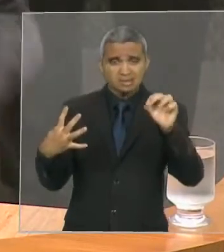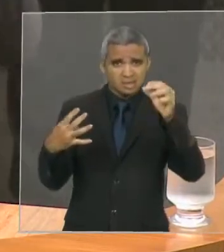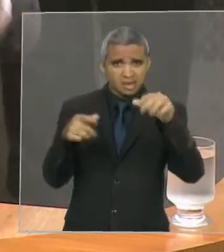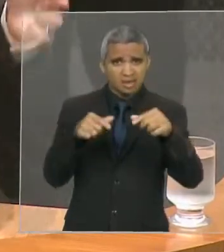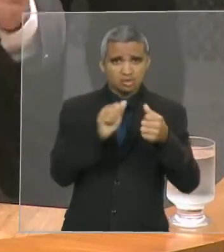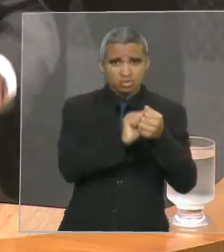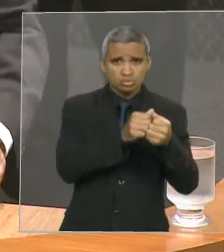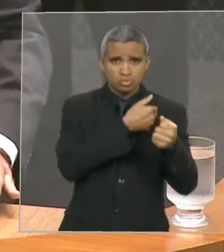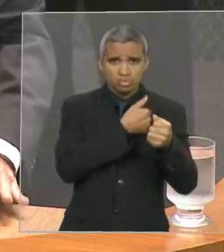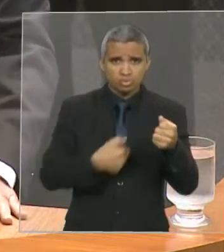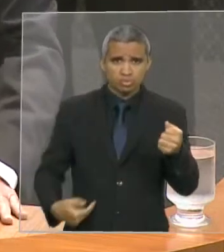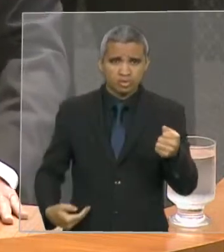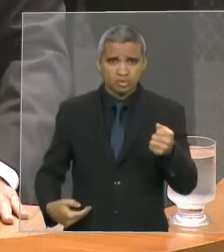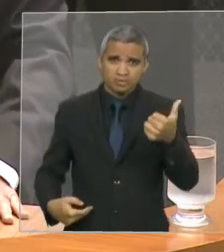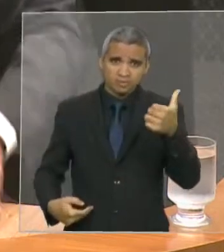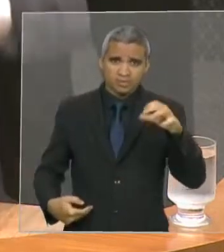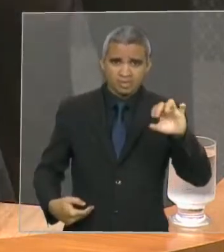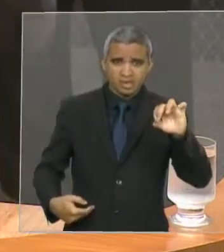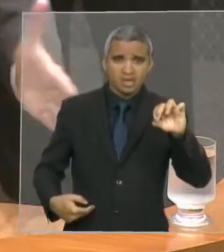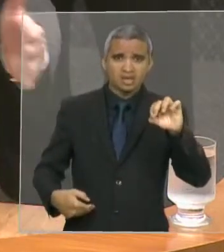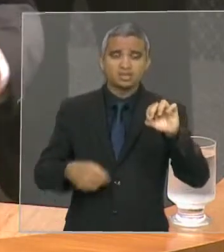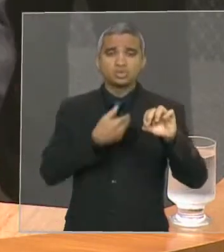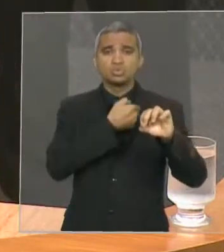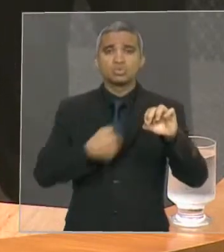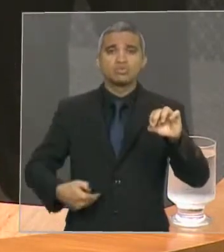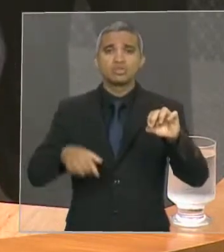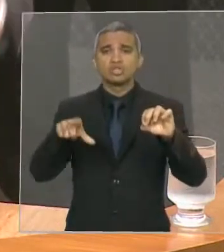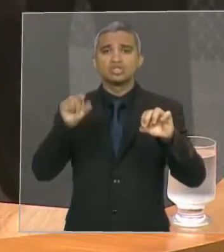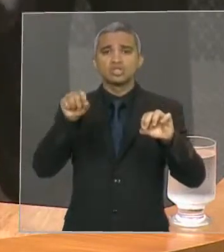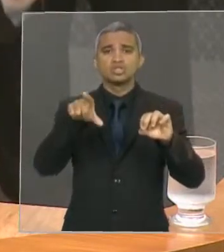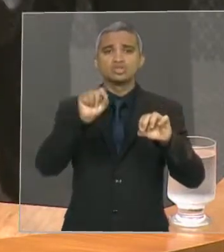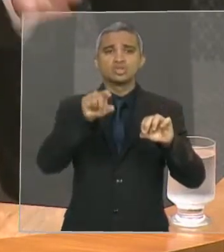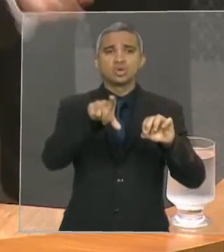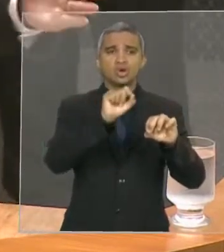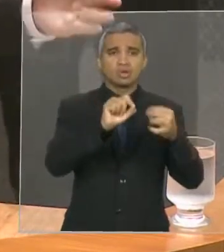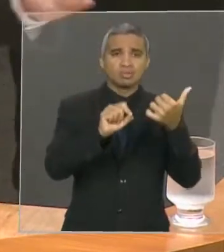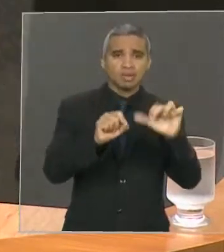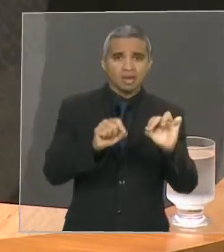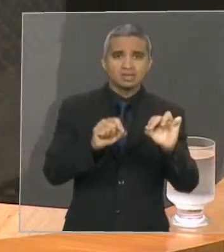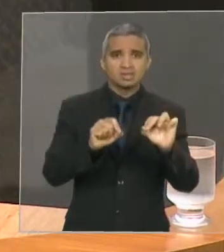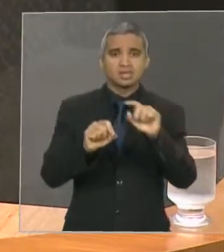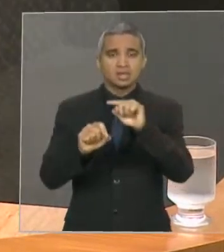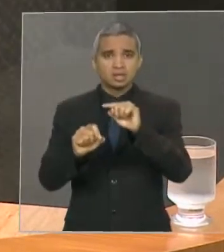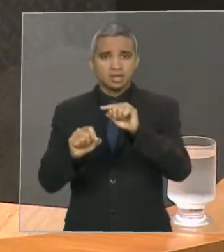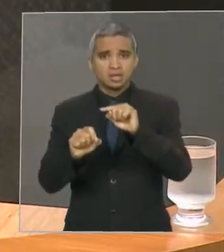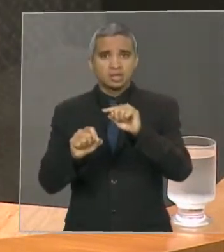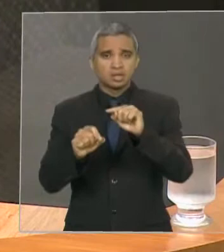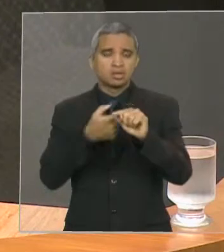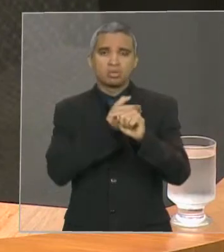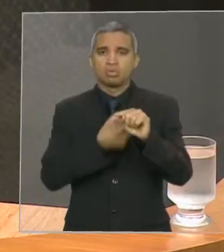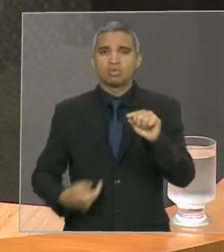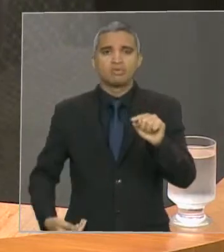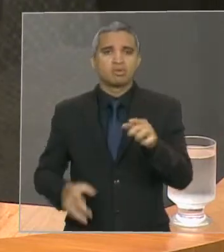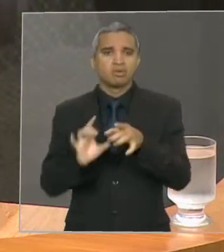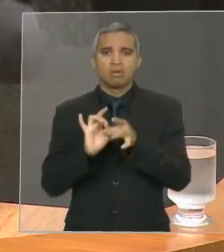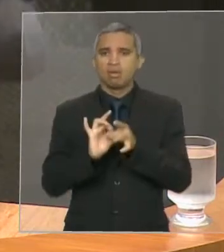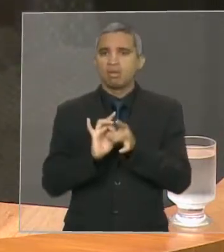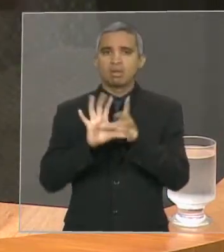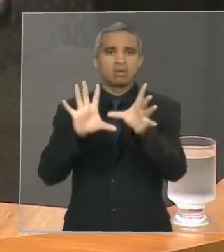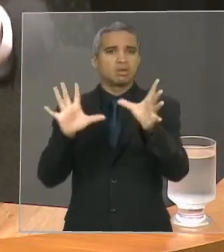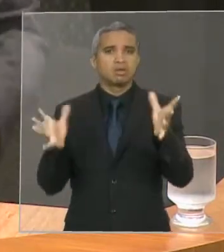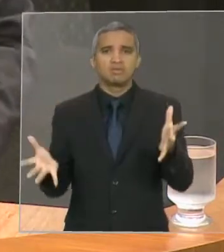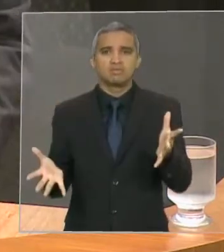10 são carros comissionados do governo. O governo tem ampla maioria, decide do jeito que quiser. Os representantes do